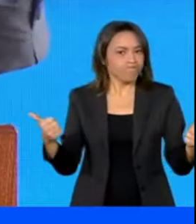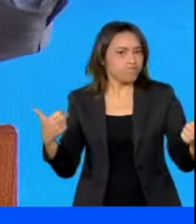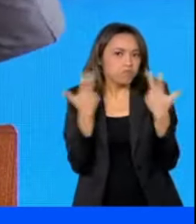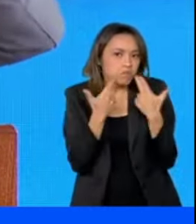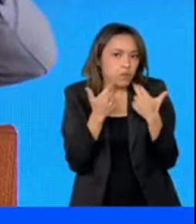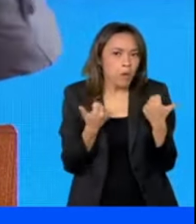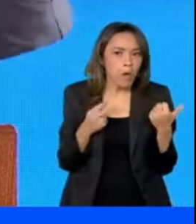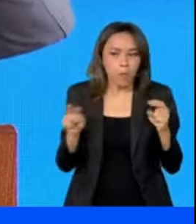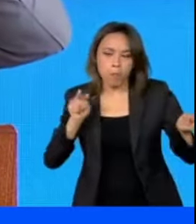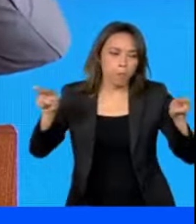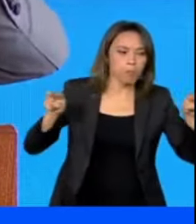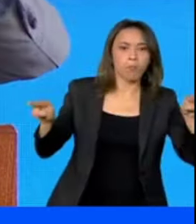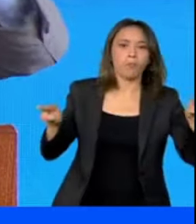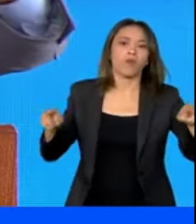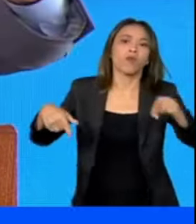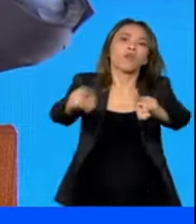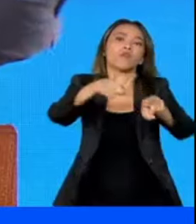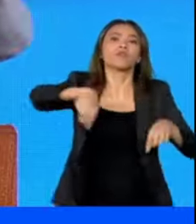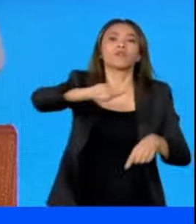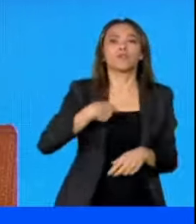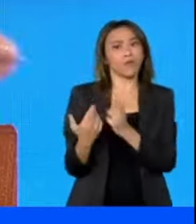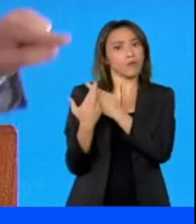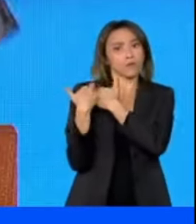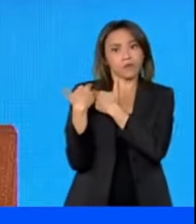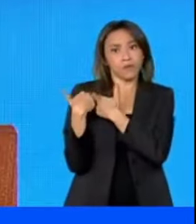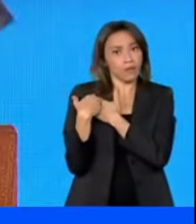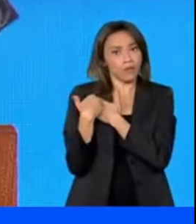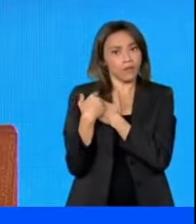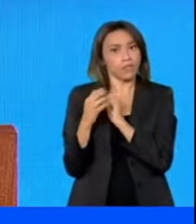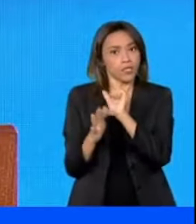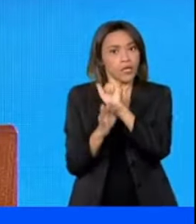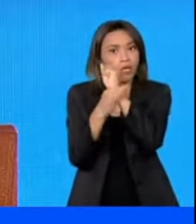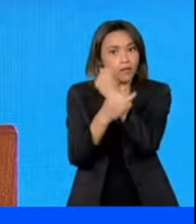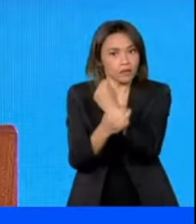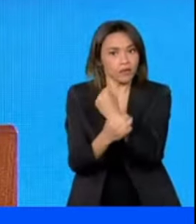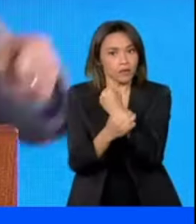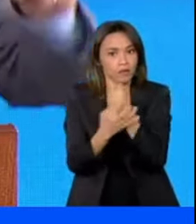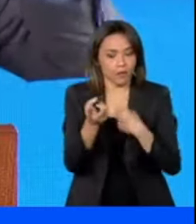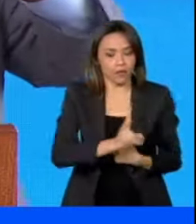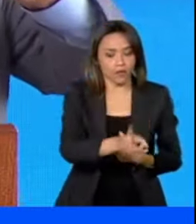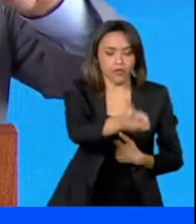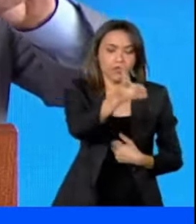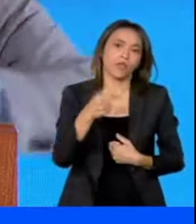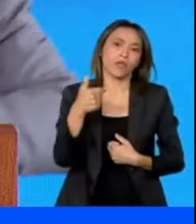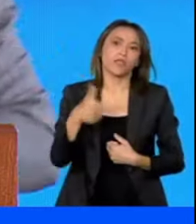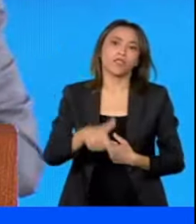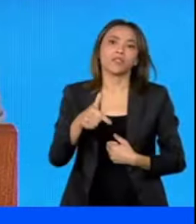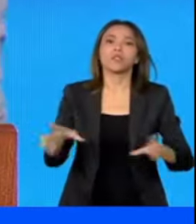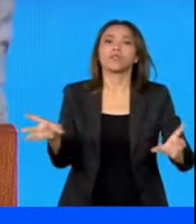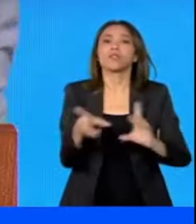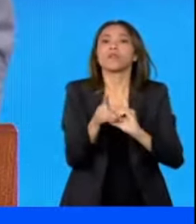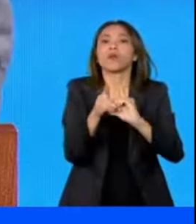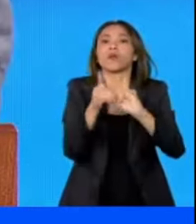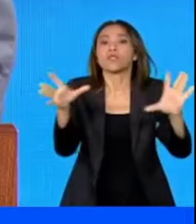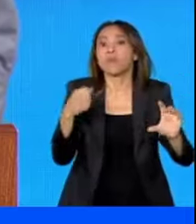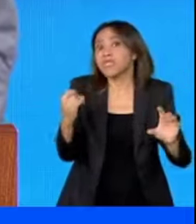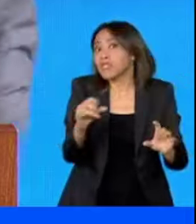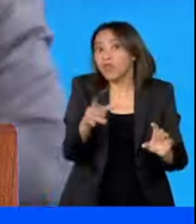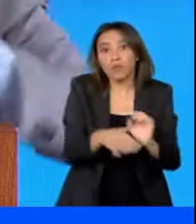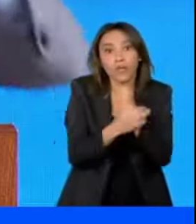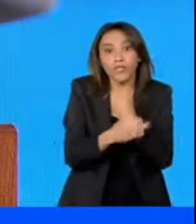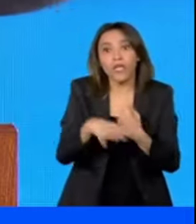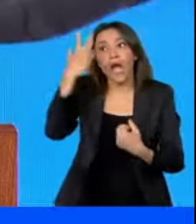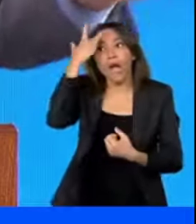vocês são responsáveis de garantir esse processo democrático, porque se a gente não garantir, amanhã, entre outros,